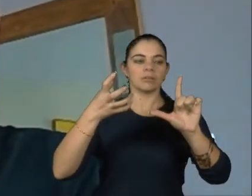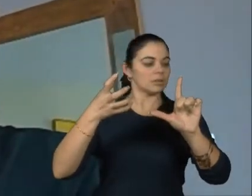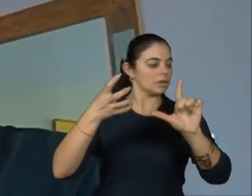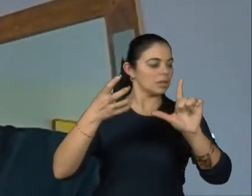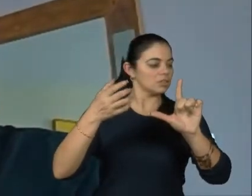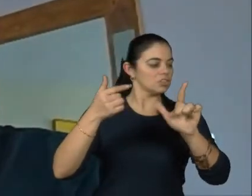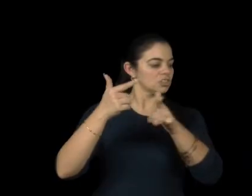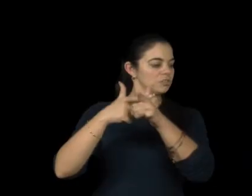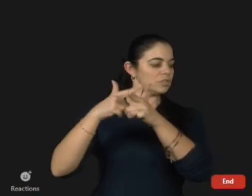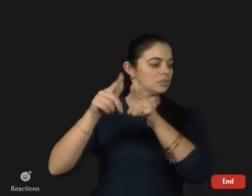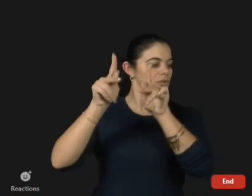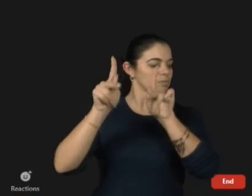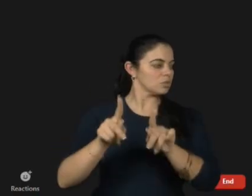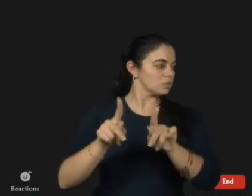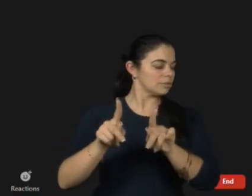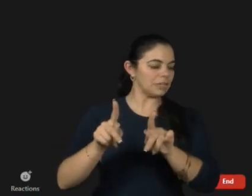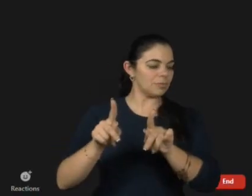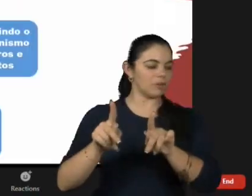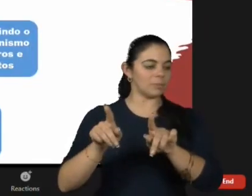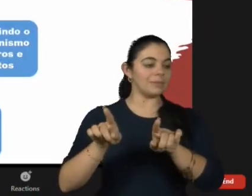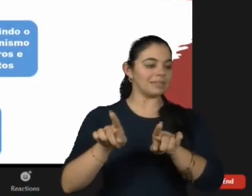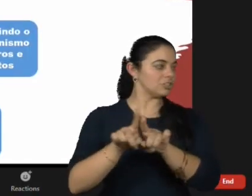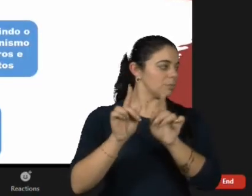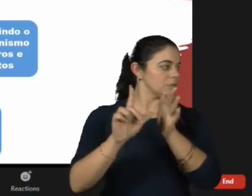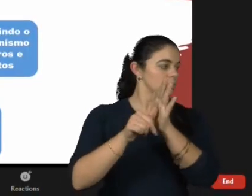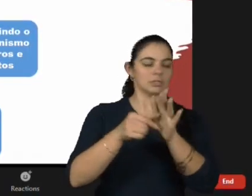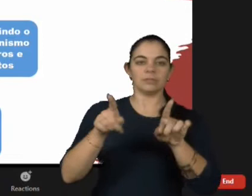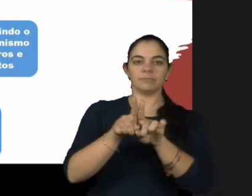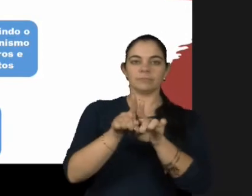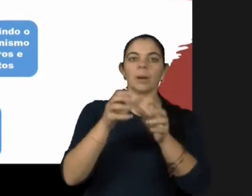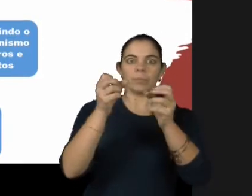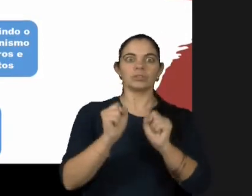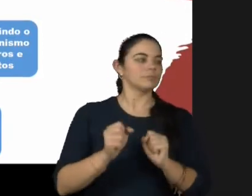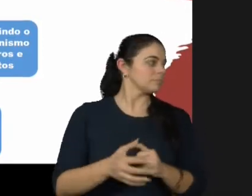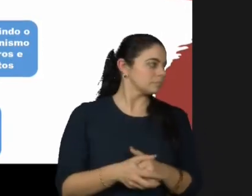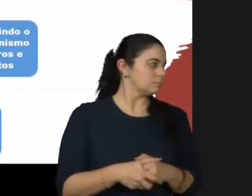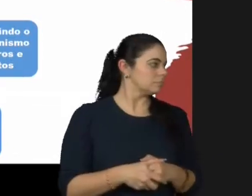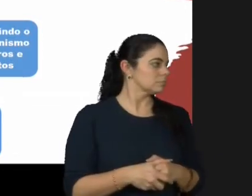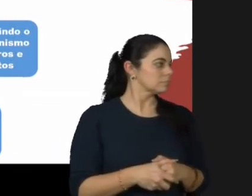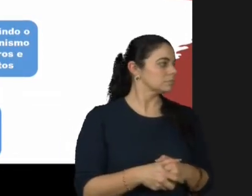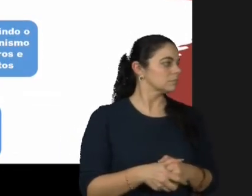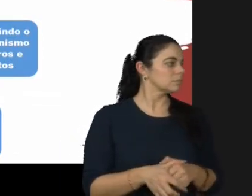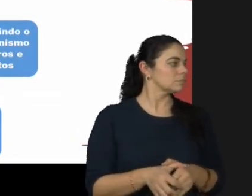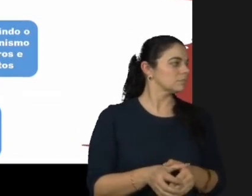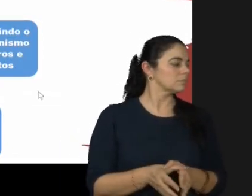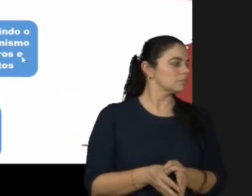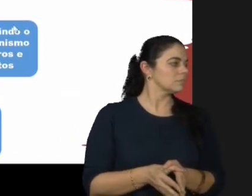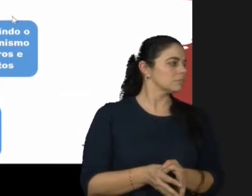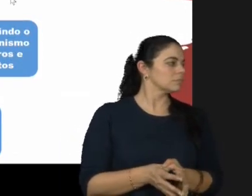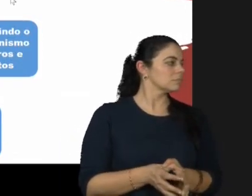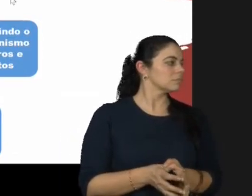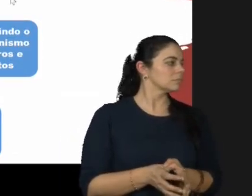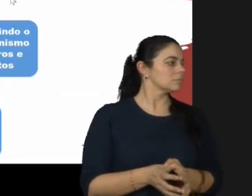compartilhar. Então, eu vou colocar esse slide. Pode ser? Pode ser! Ok! E aí, você pode